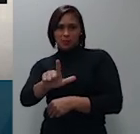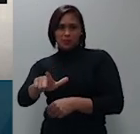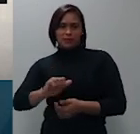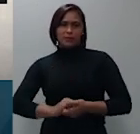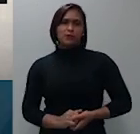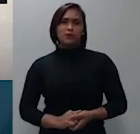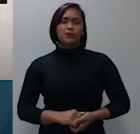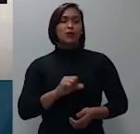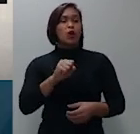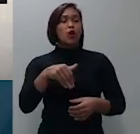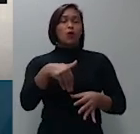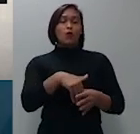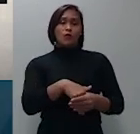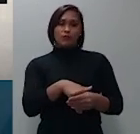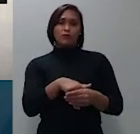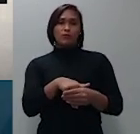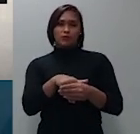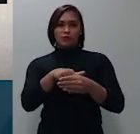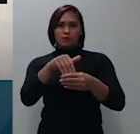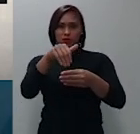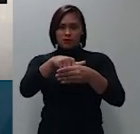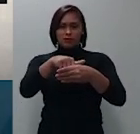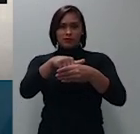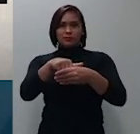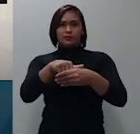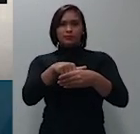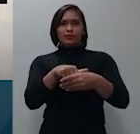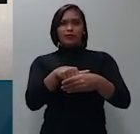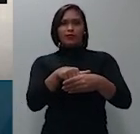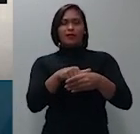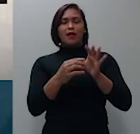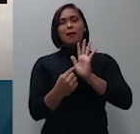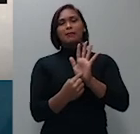voto apresentado